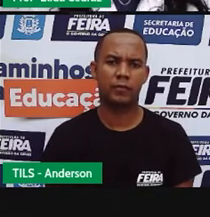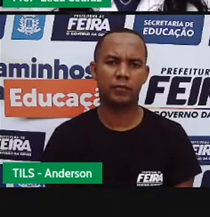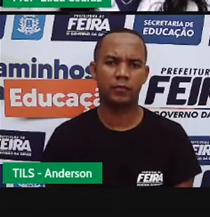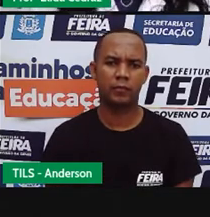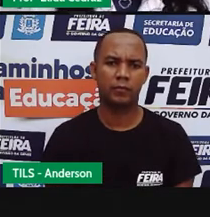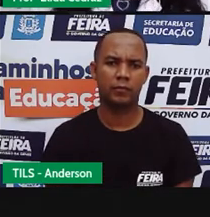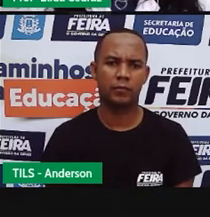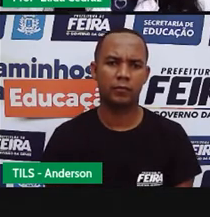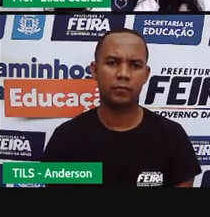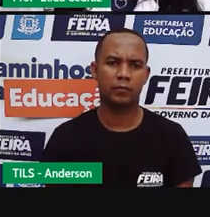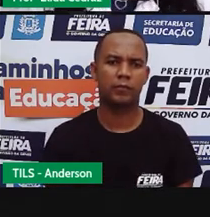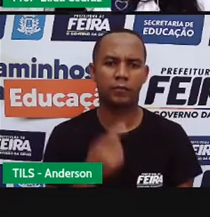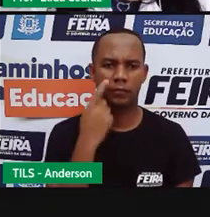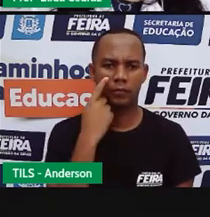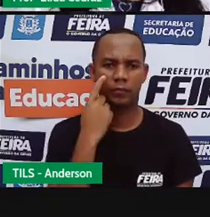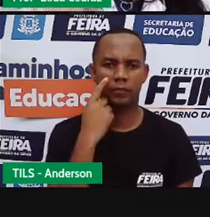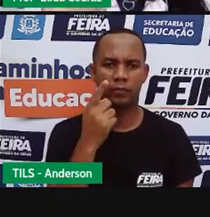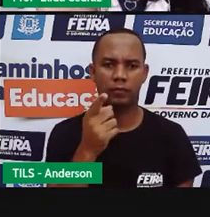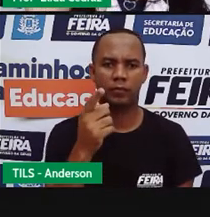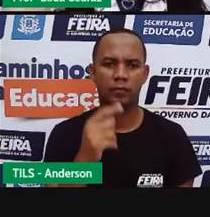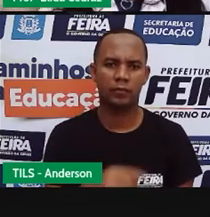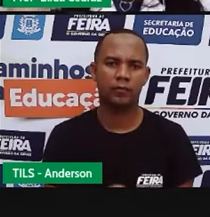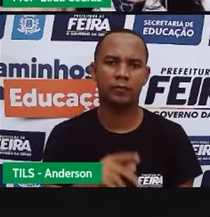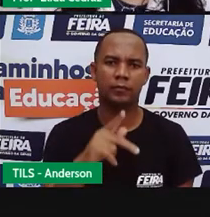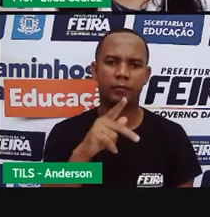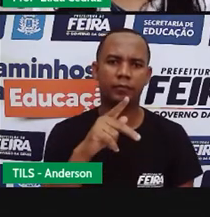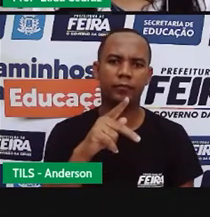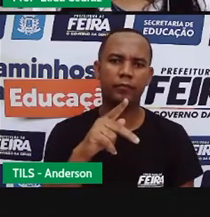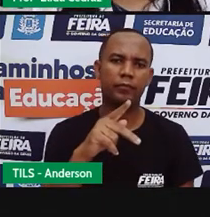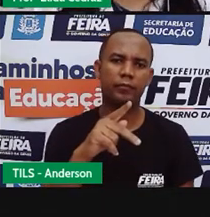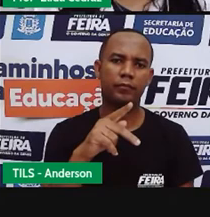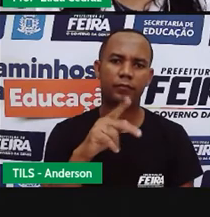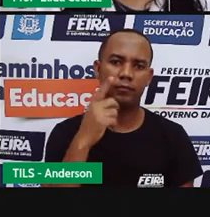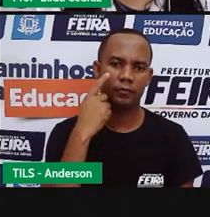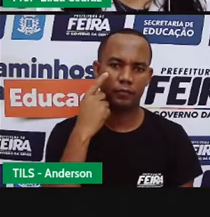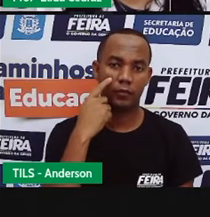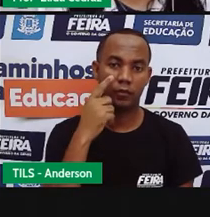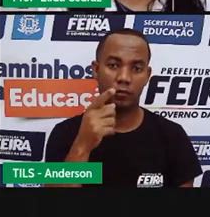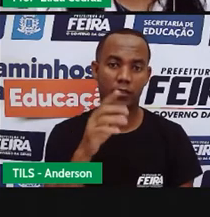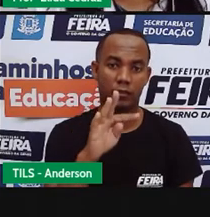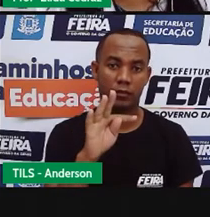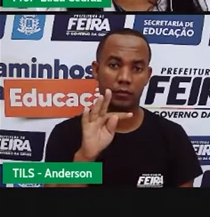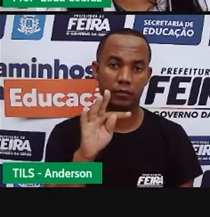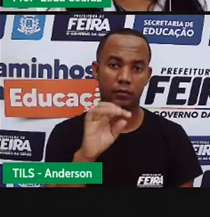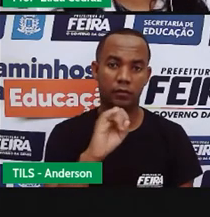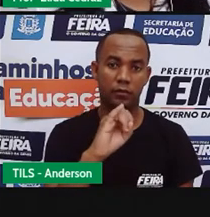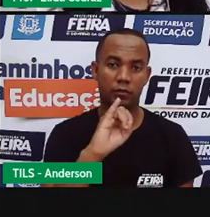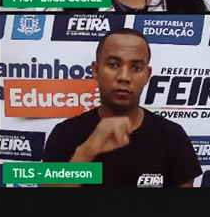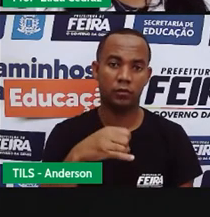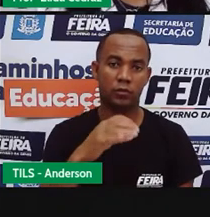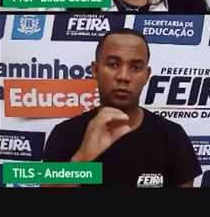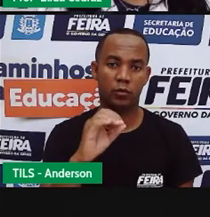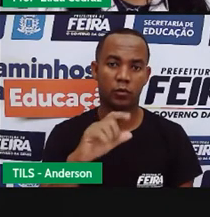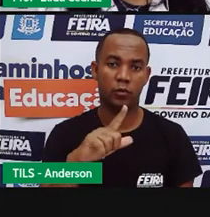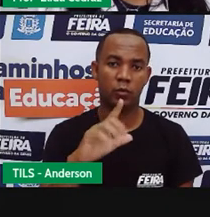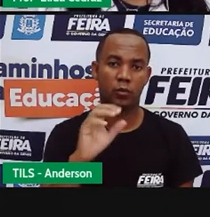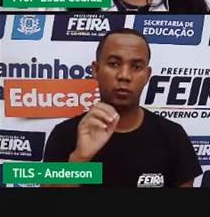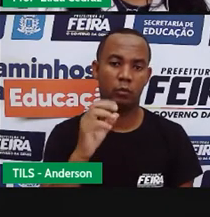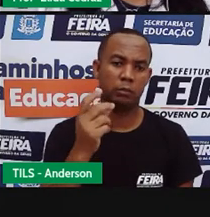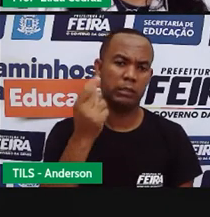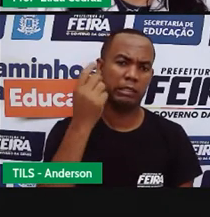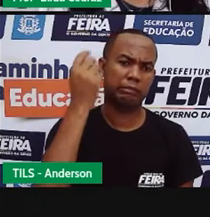Esse tijolo aqui, é o tijolo de adoro que é um dos mais antigos materiais da